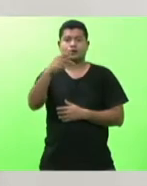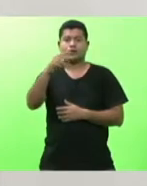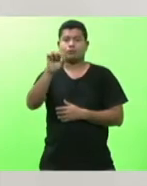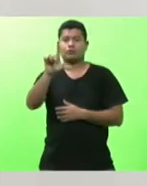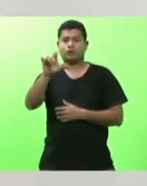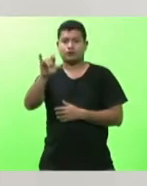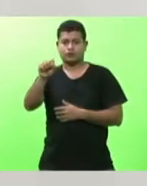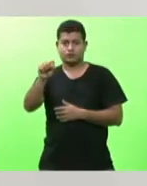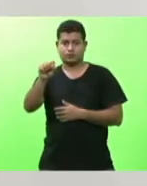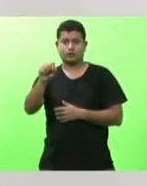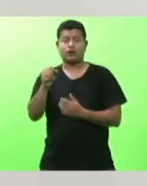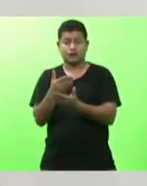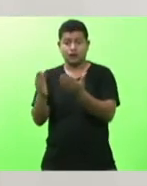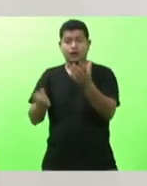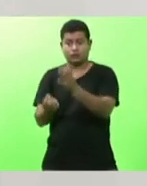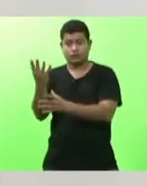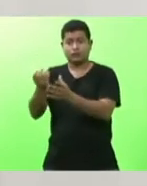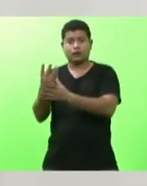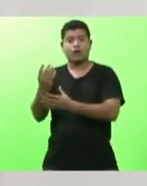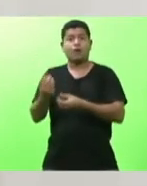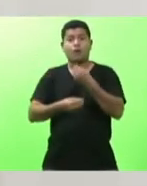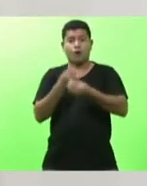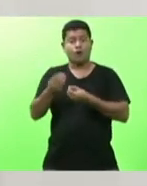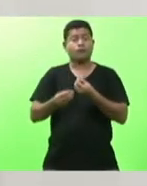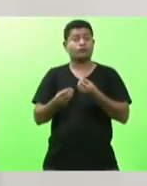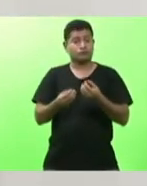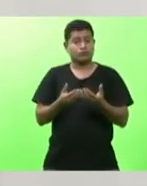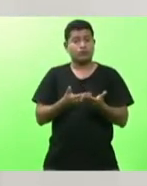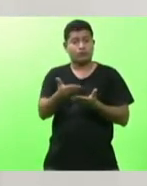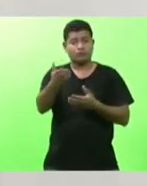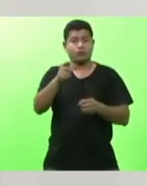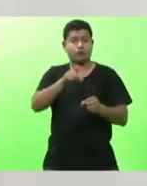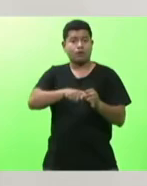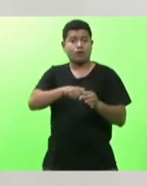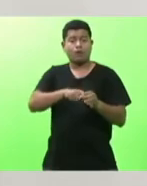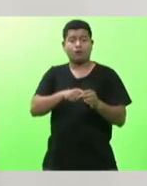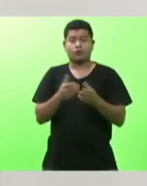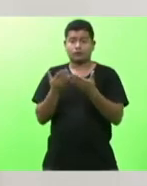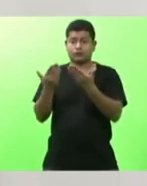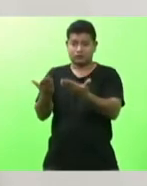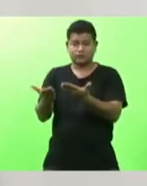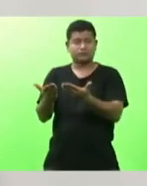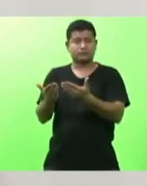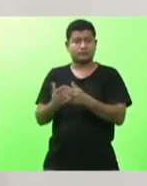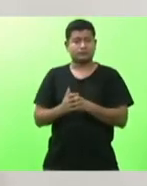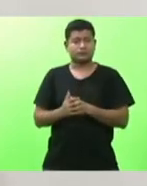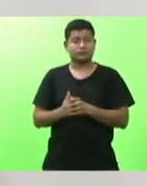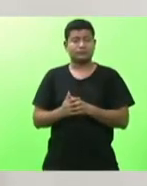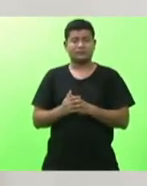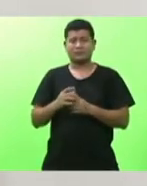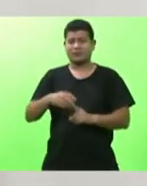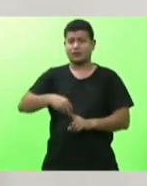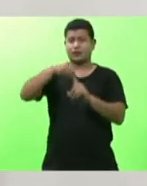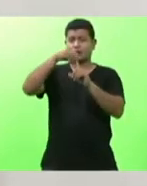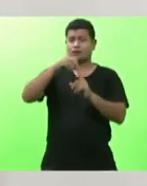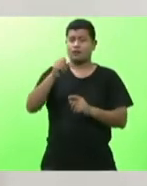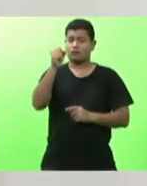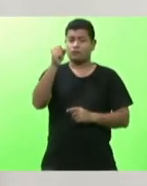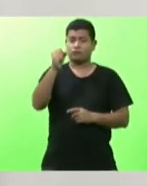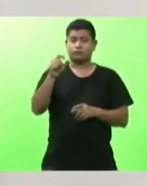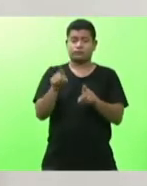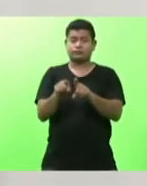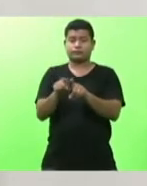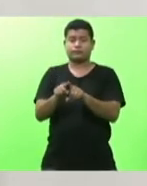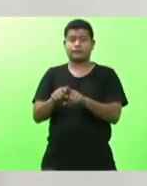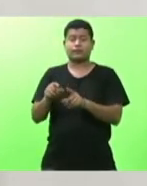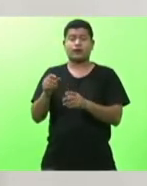fundadas a partir desta colonização destaco também a forte presença italiana lá no extremo sul